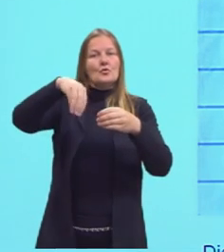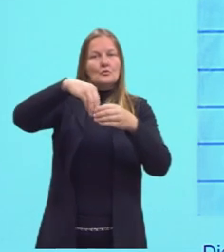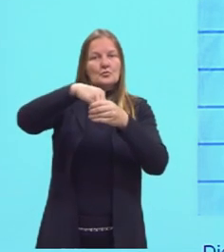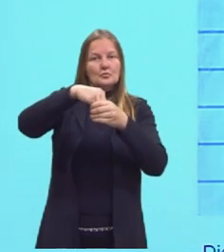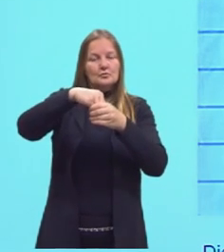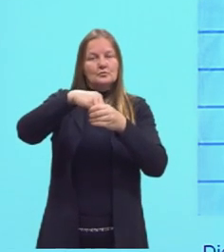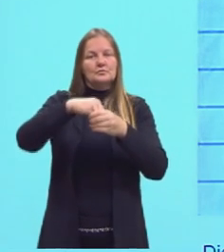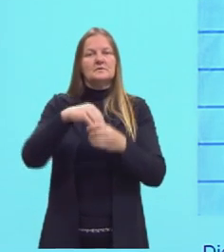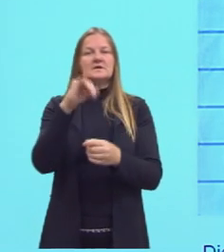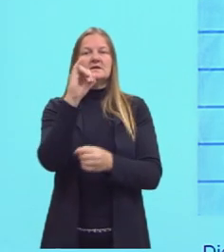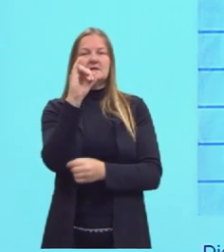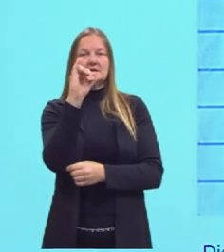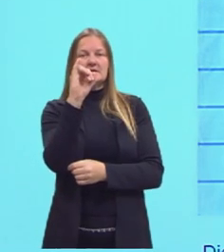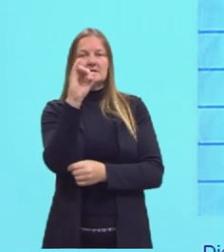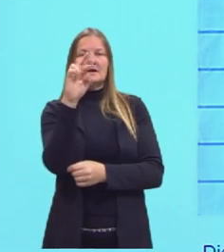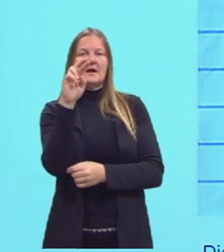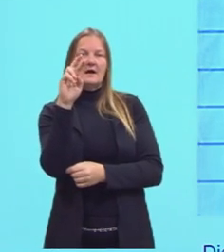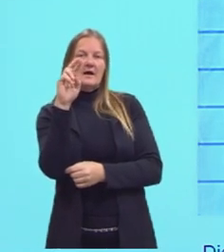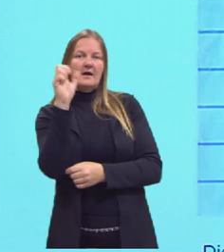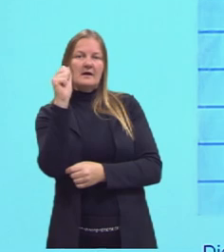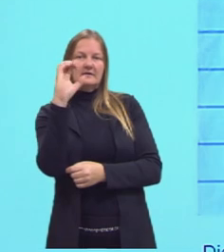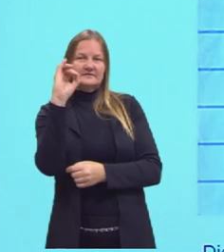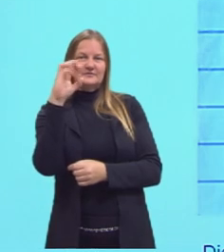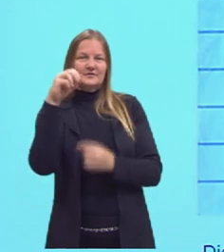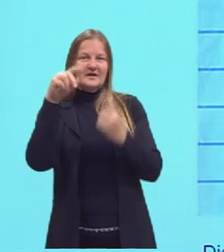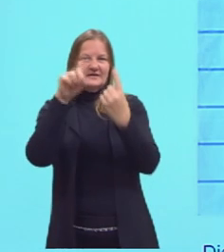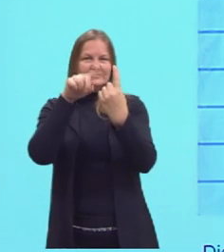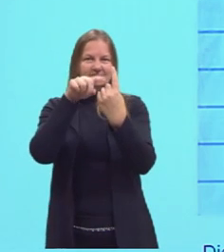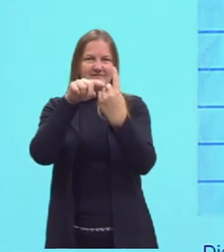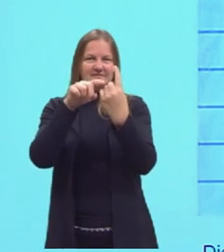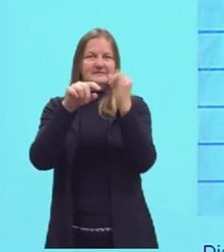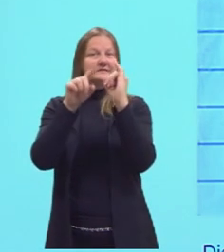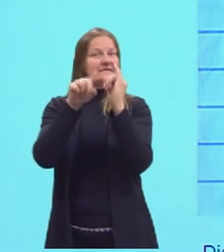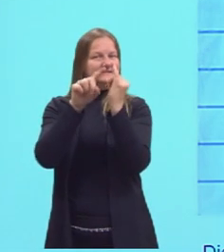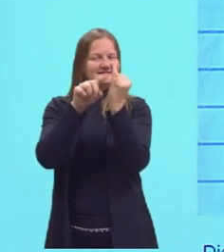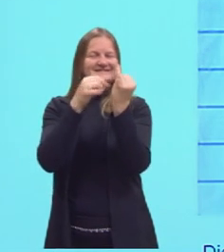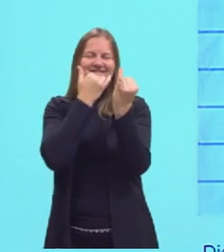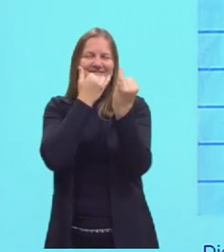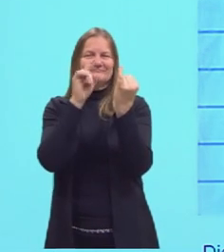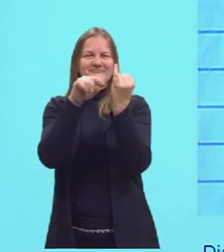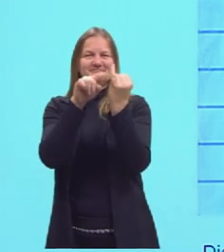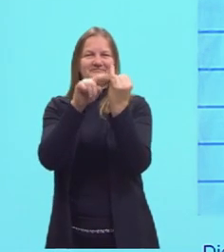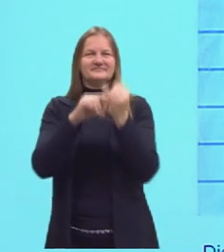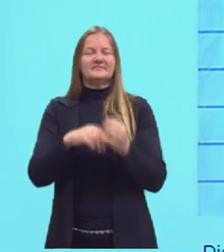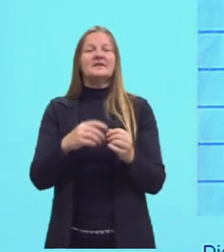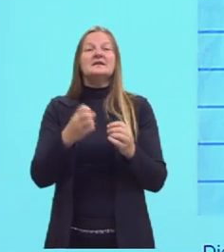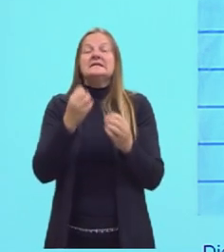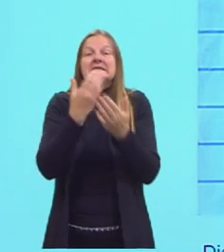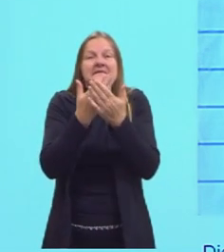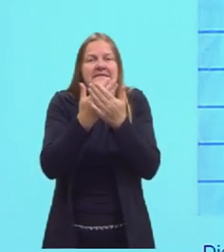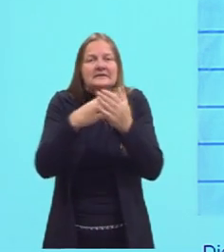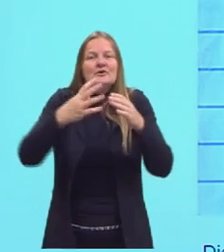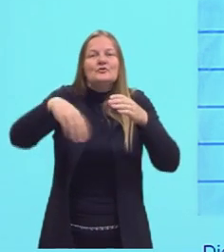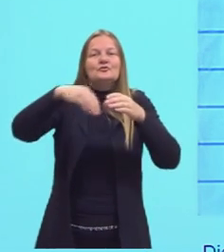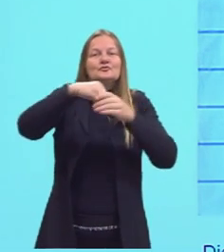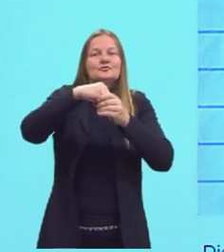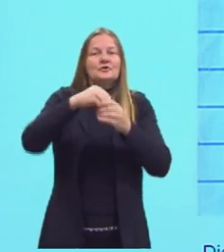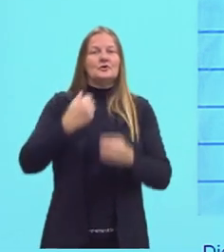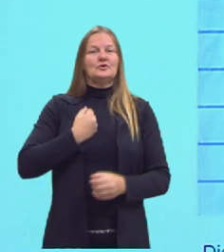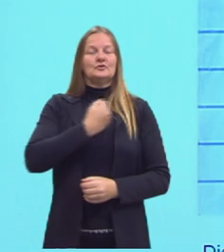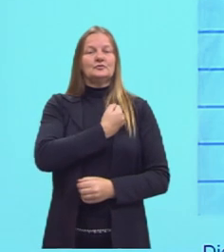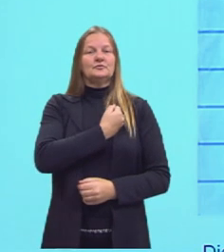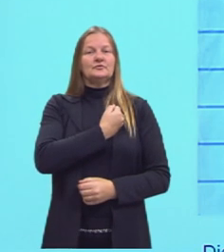números irracionais. Agora, quando eu junto todos esses conjuntos estudados, nós temos o conjunto dos números